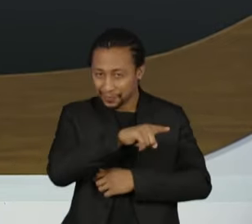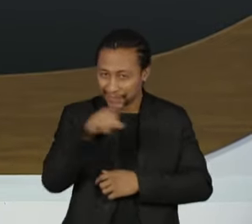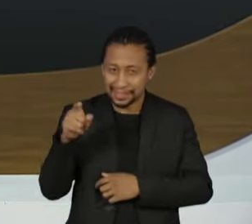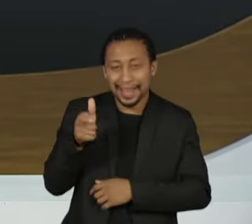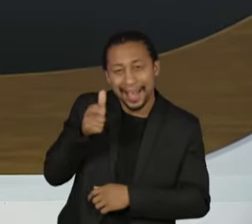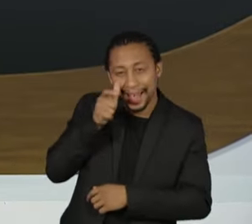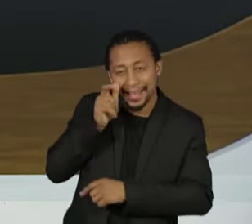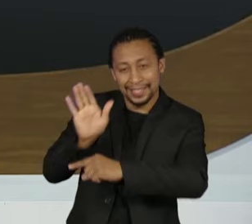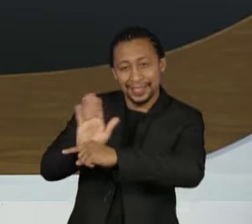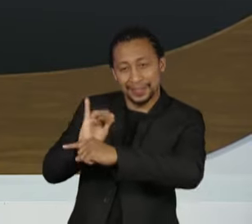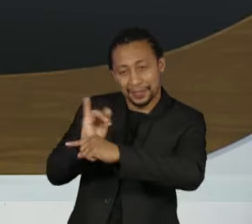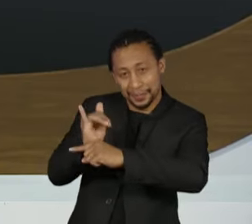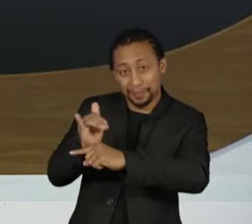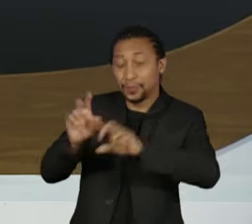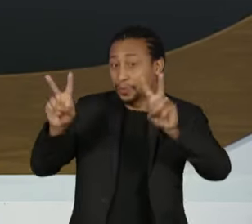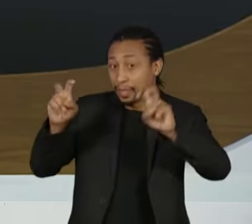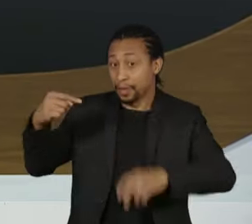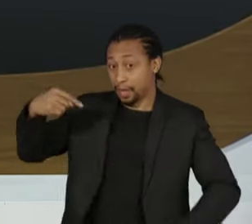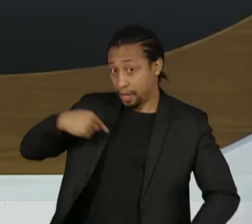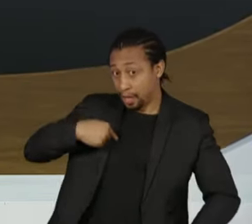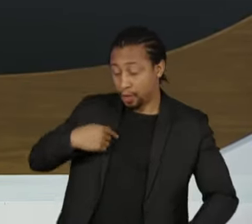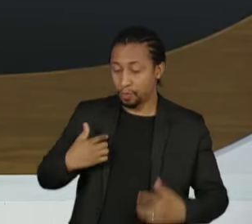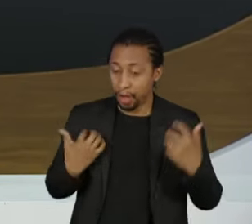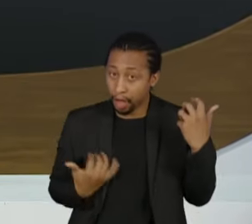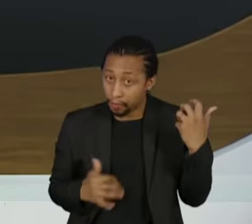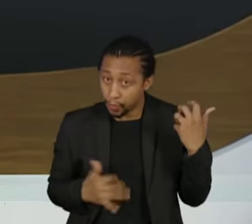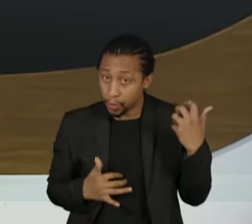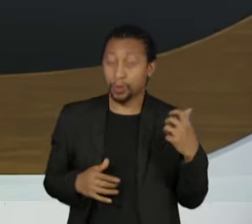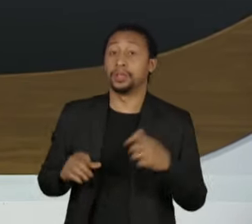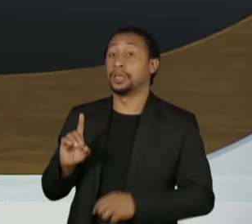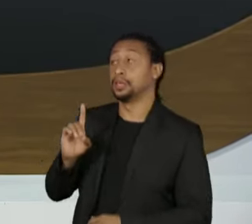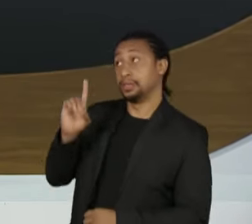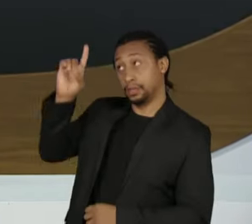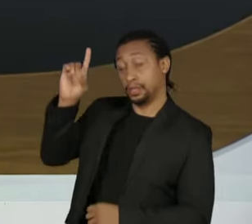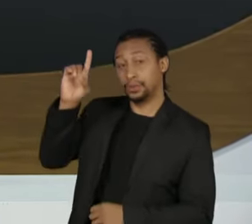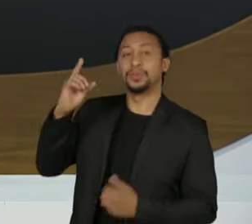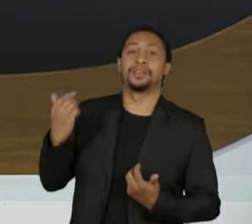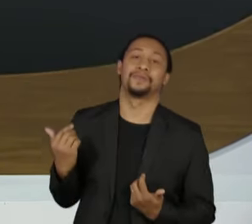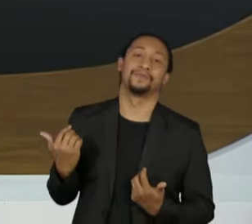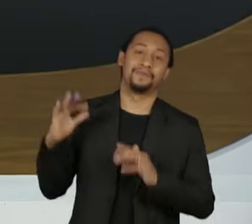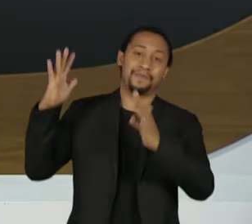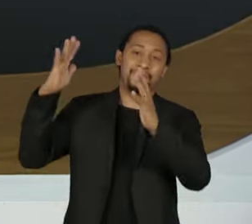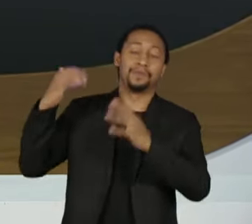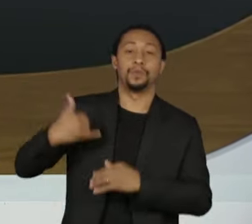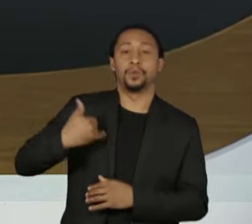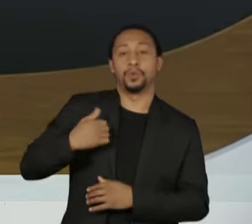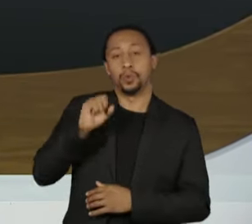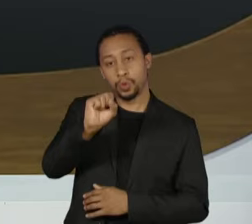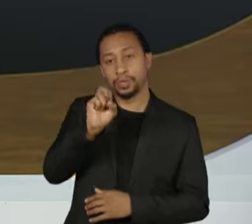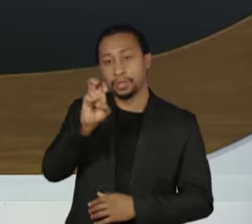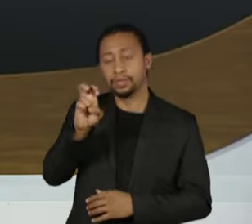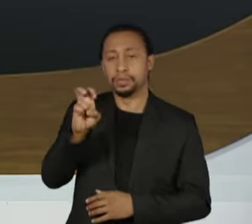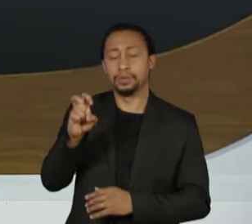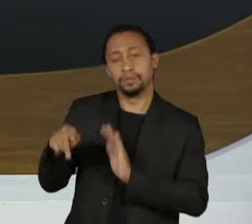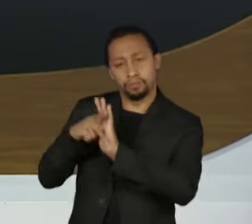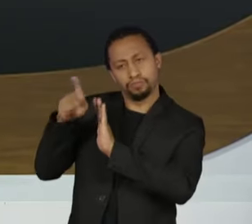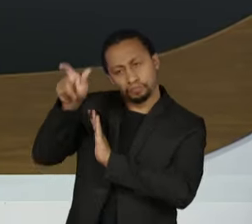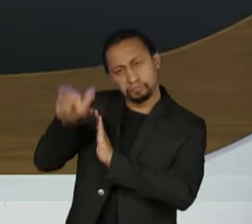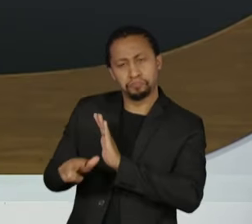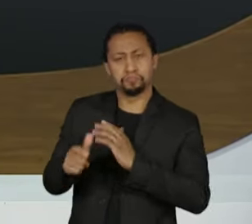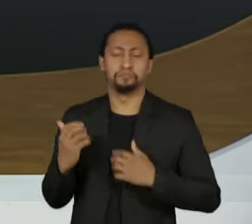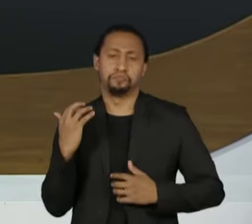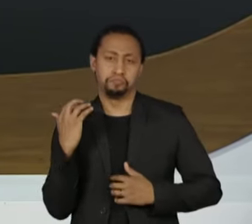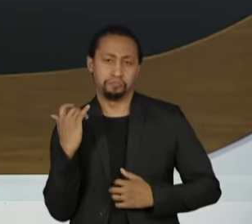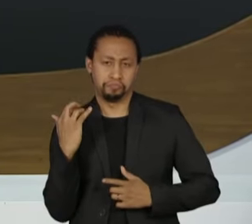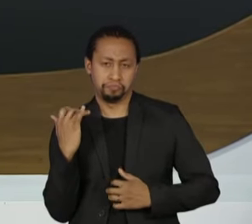documentário Eu, a Viola e Deus, realizado no ano passado, em comemoração aos 85 anos do Boldrin. E o Roda Viva